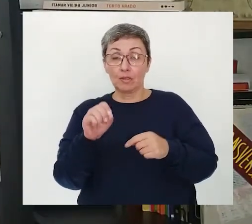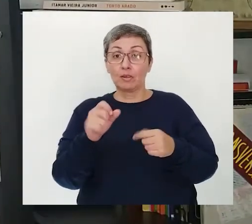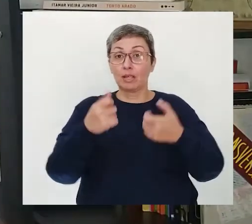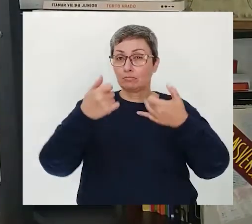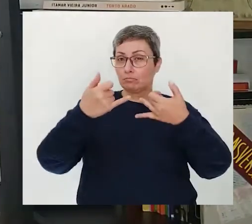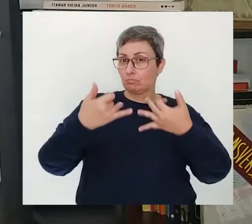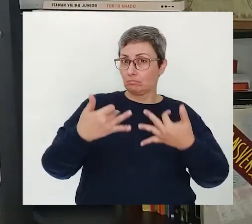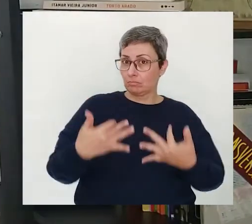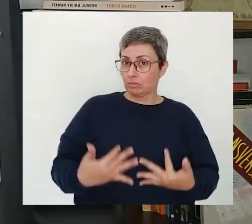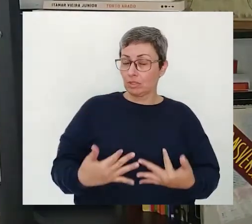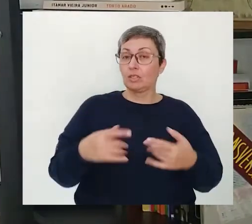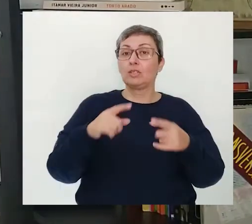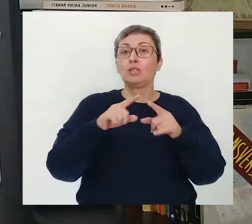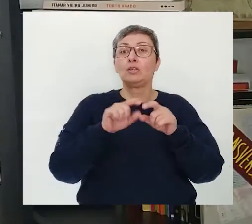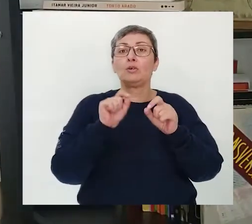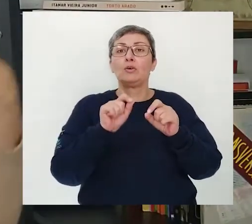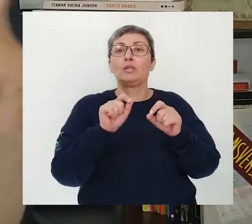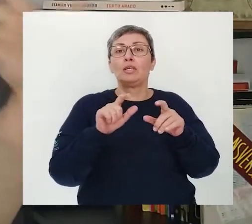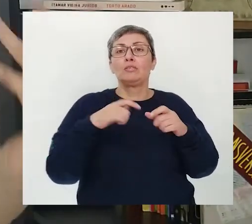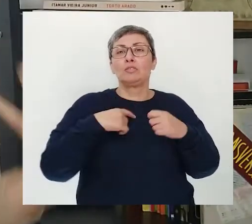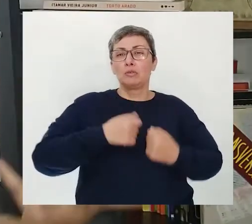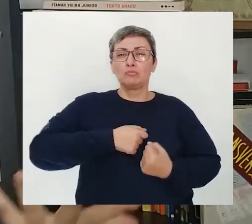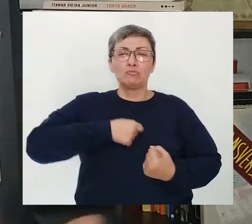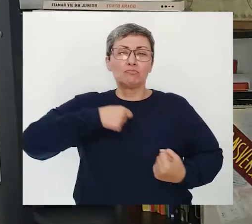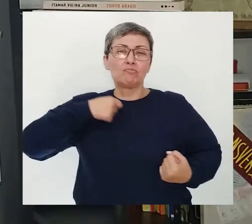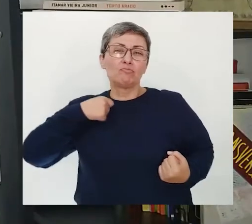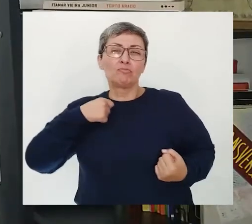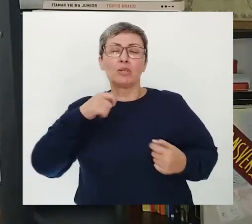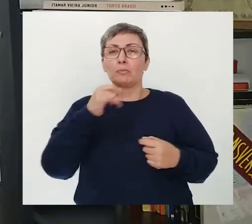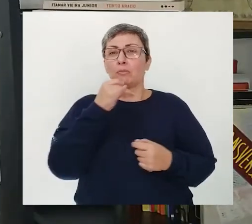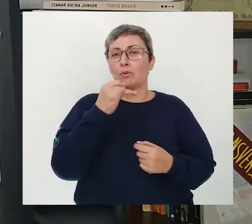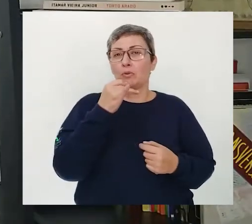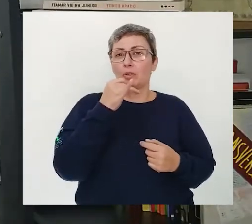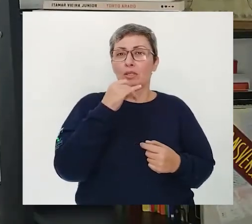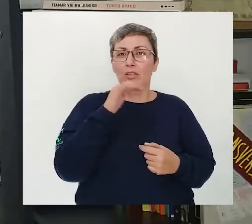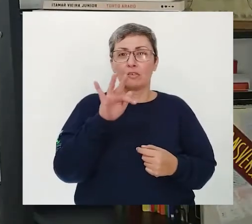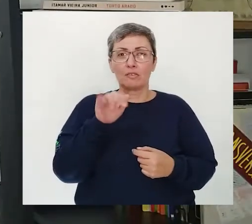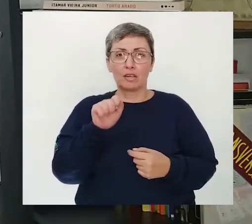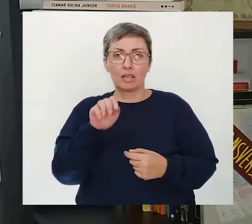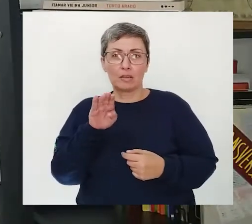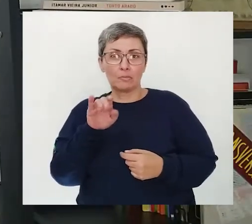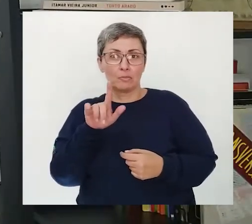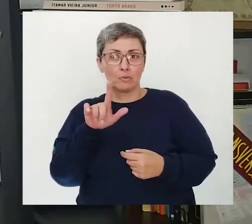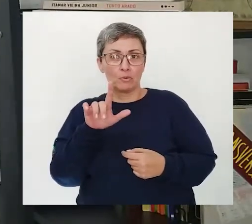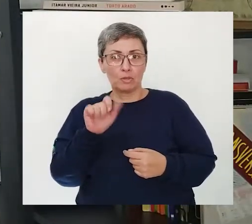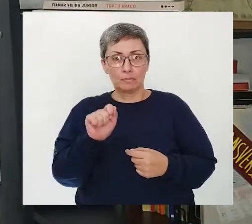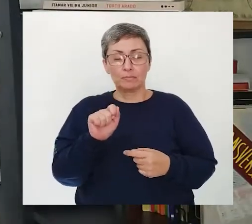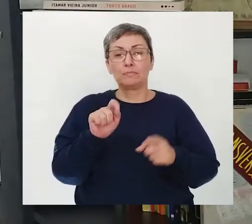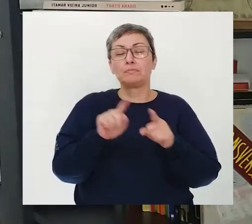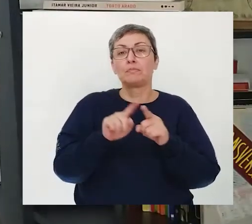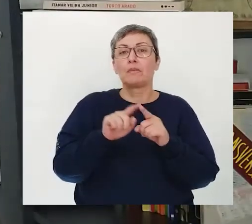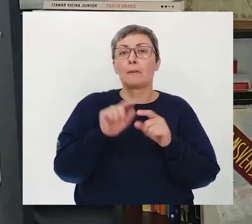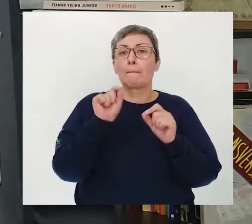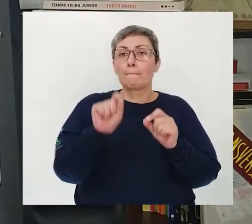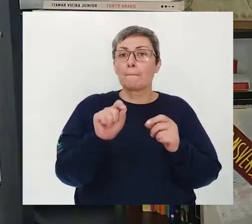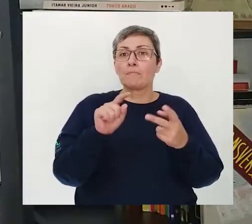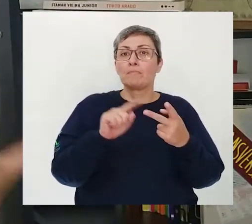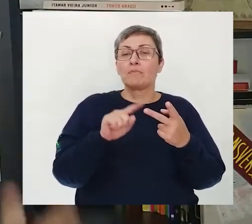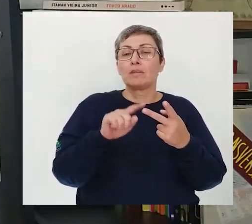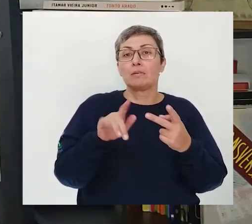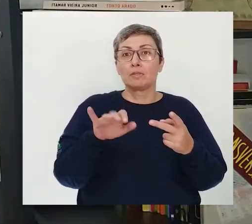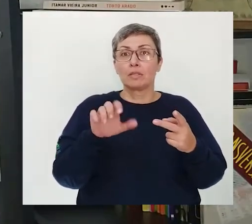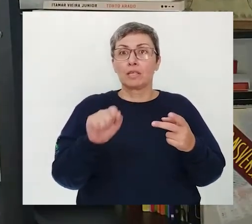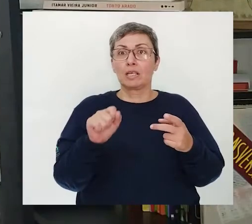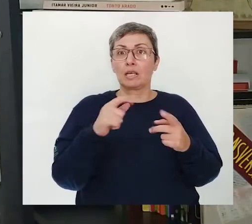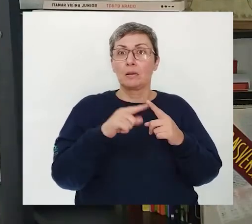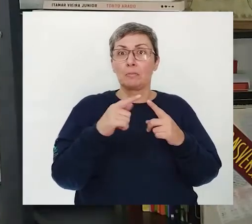narrativo Fala sobre figuras heróicas Como por exemplo Nas fábulas Tá bom? Aí a gente tem os poemas